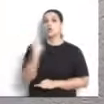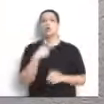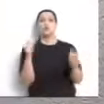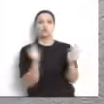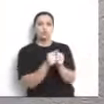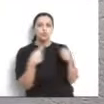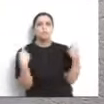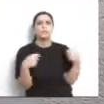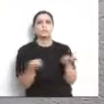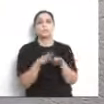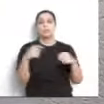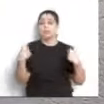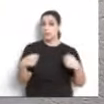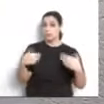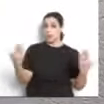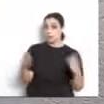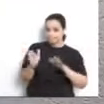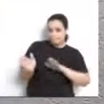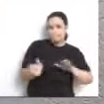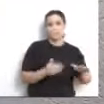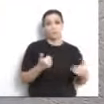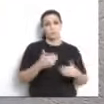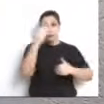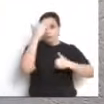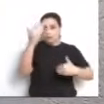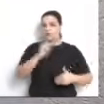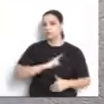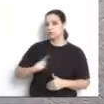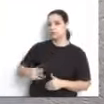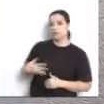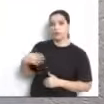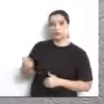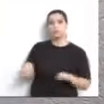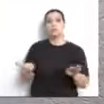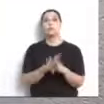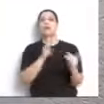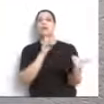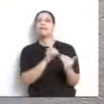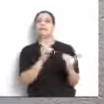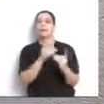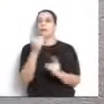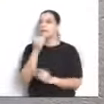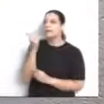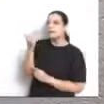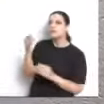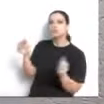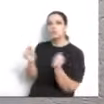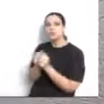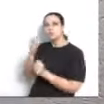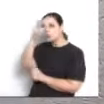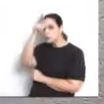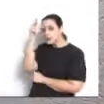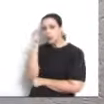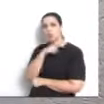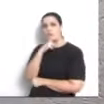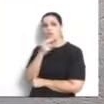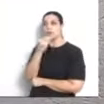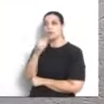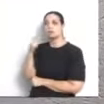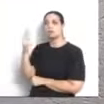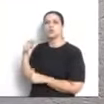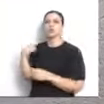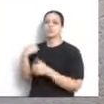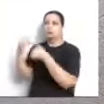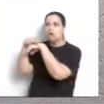vozes. Também preciso agradecer ao nosso governador Ratinho Júnior por ter atendido um pedido meu, um pedido do nosso prefeito Paranhos. Quando